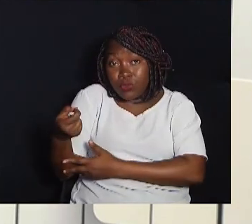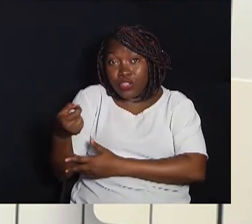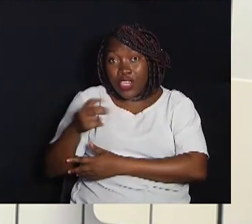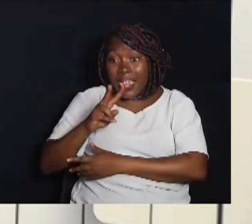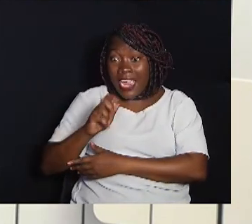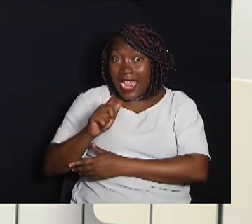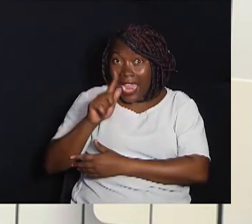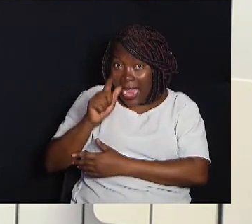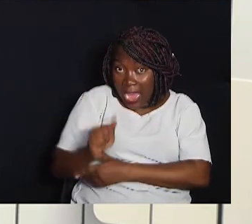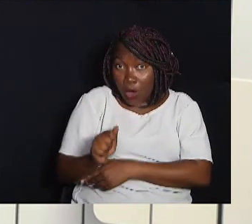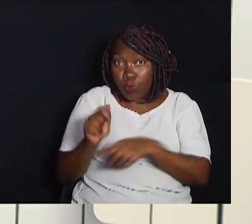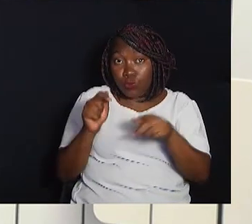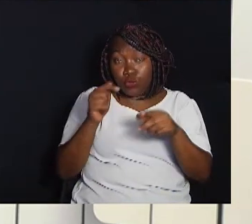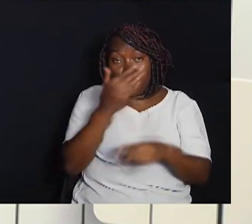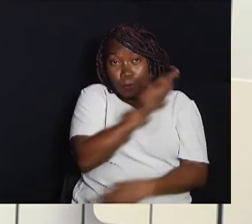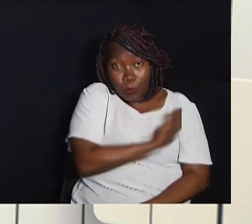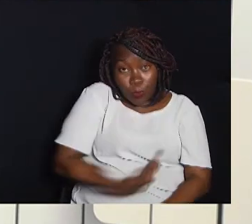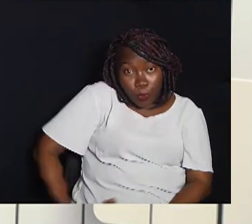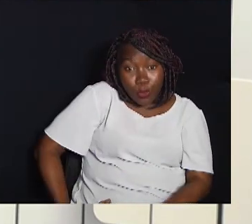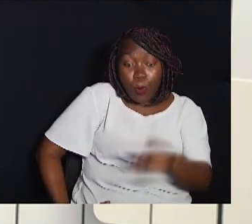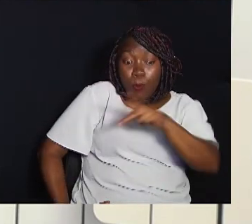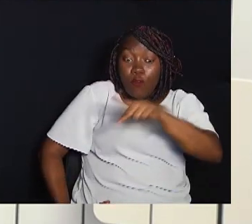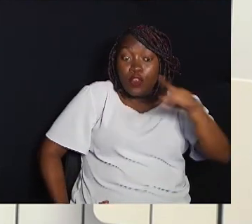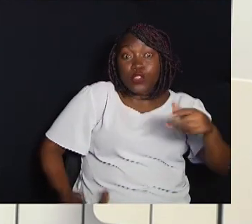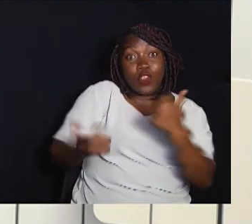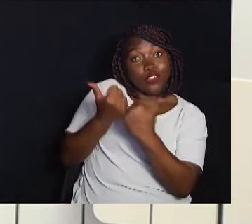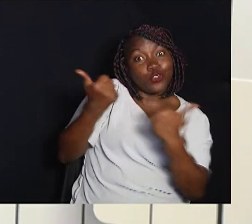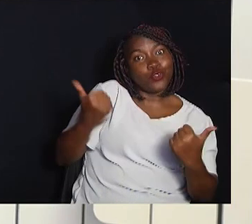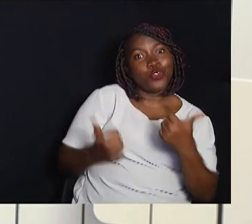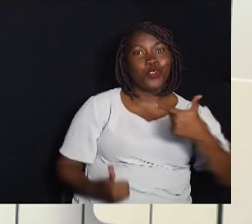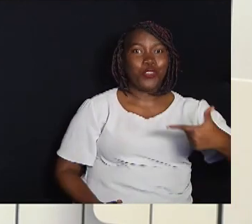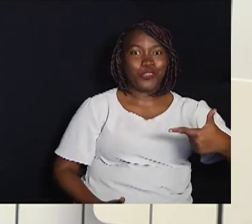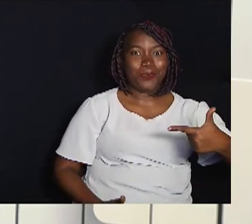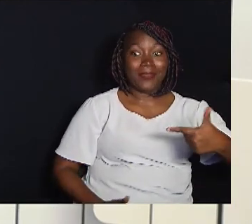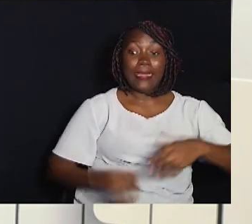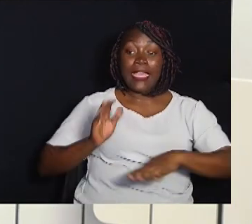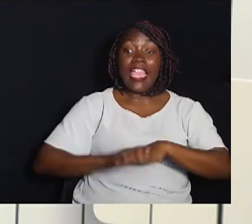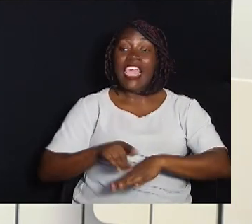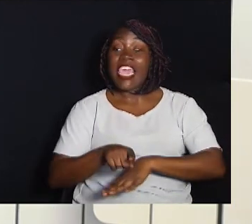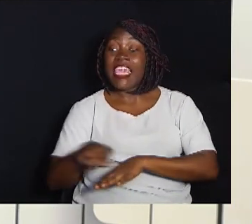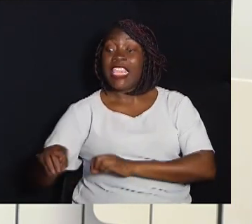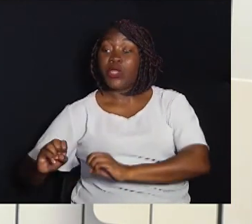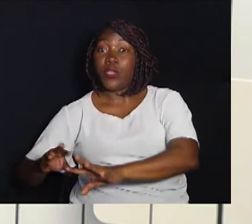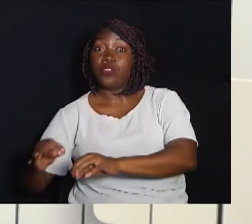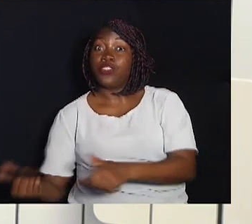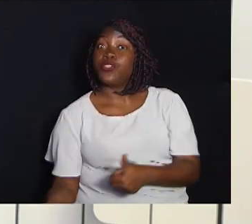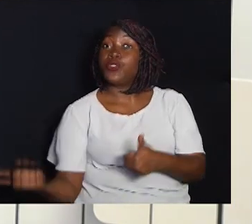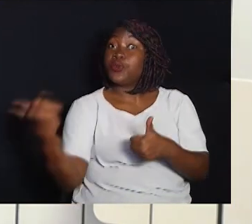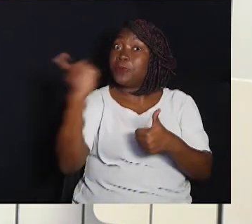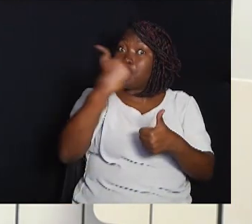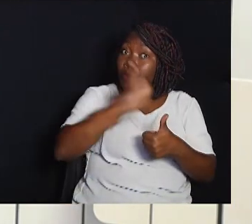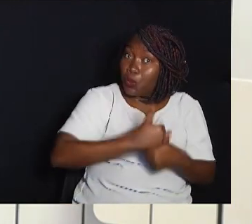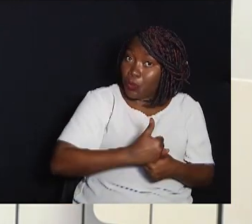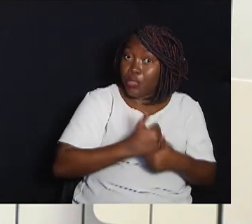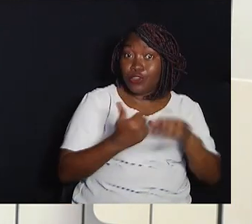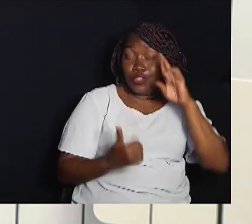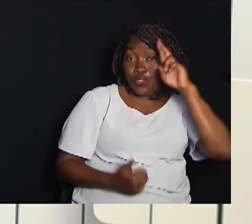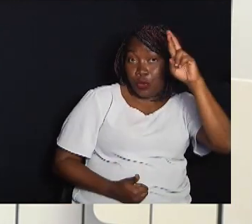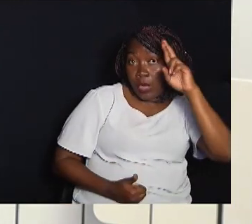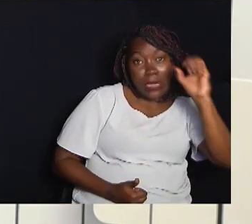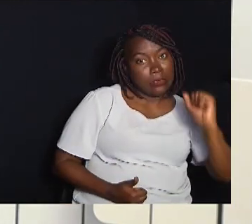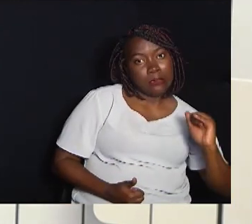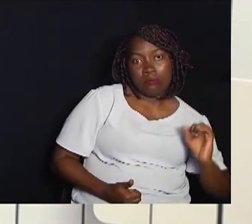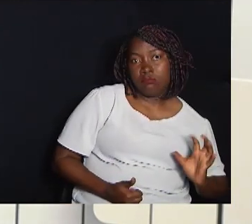adjunto 2 Cabe a estes educadores substituírem os titulares em casos de